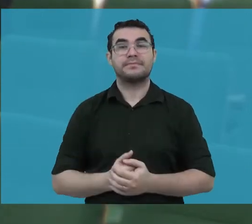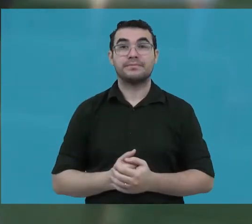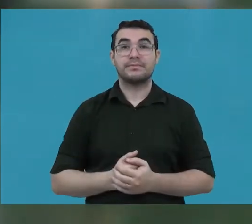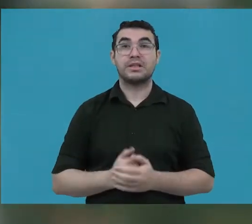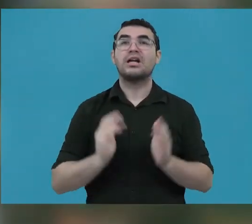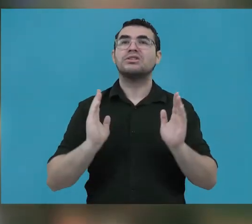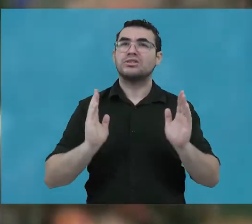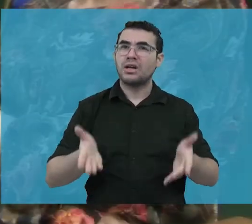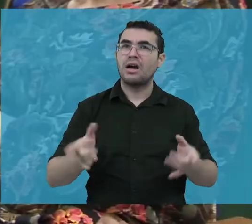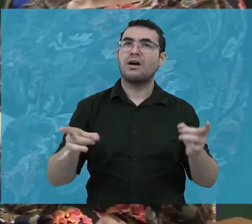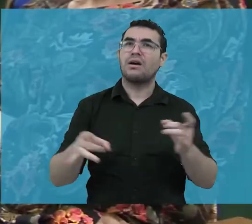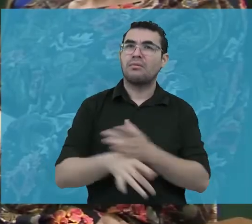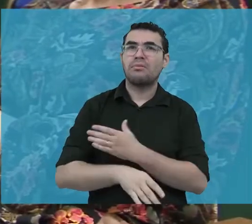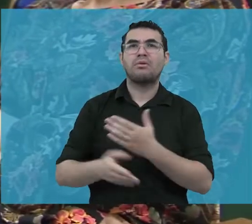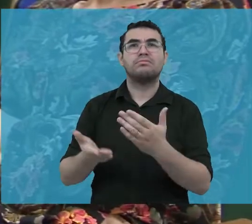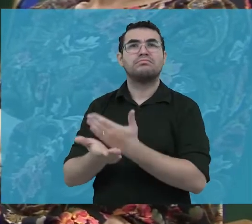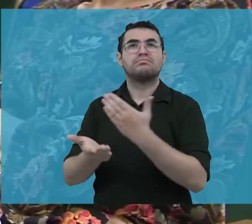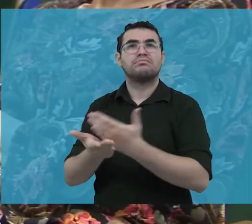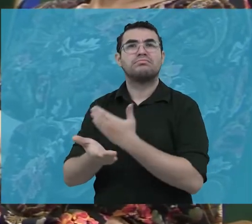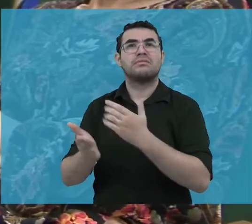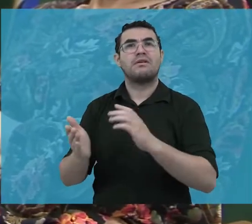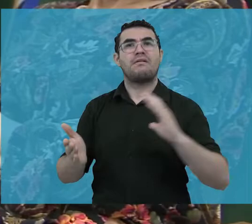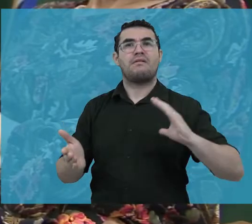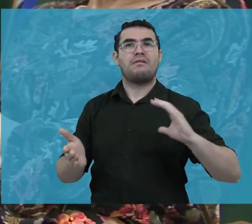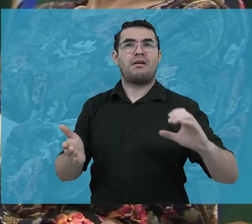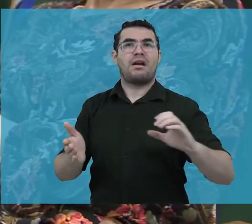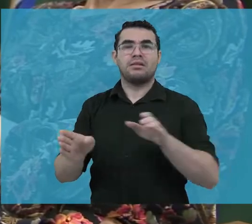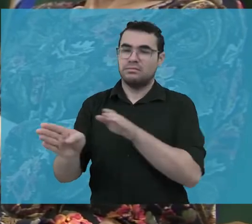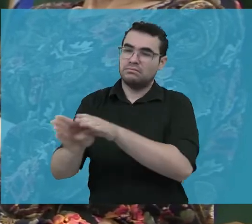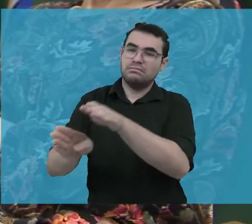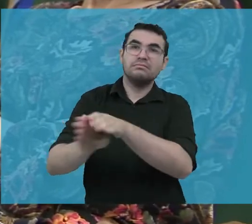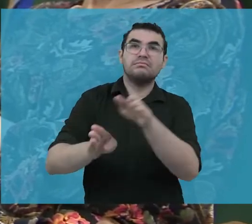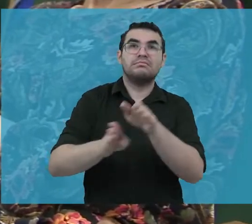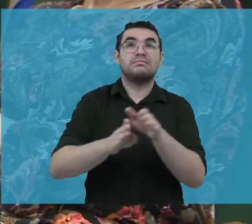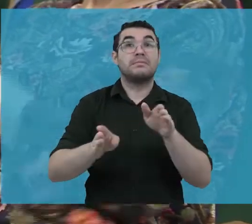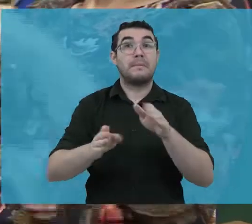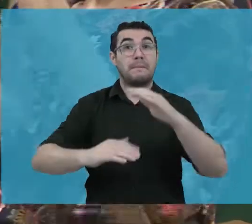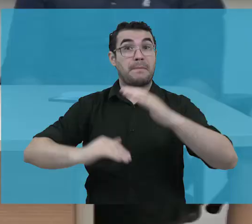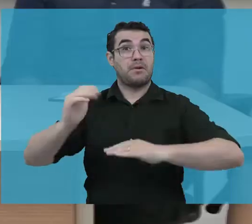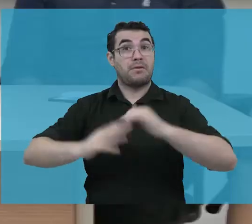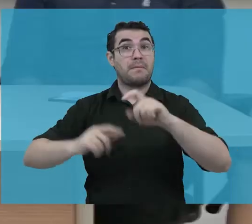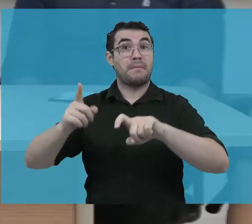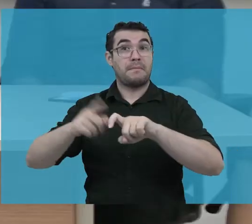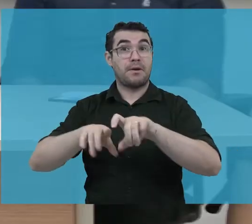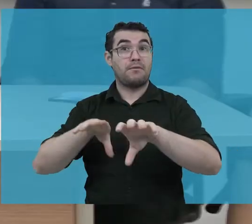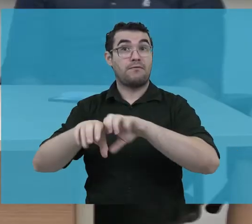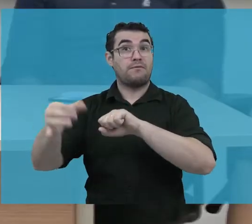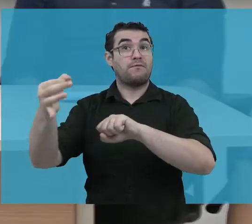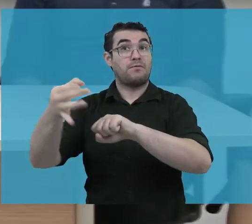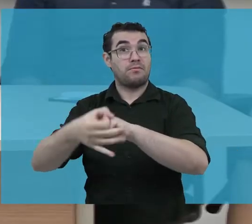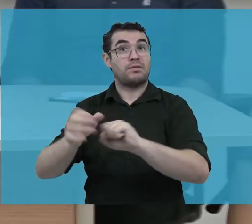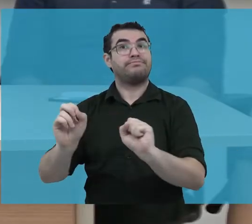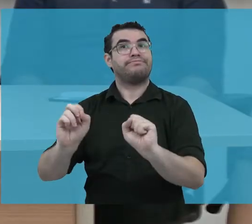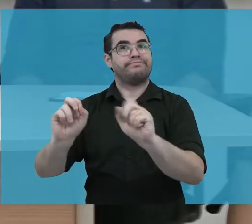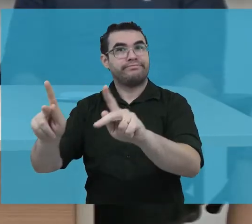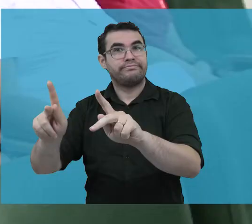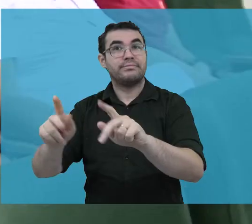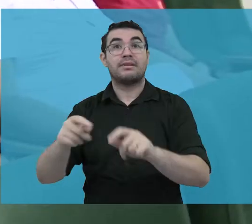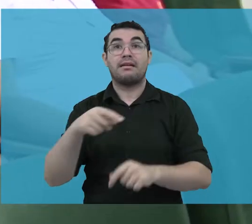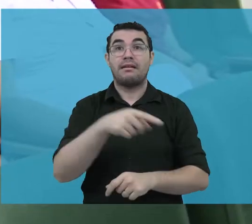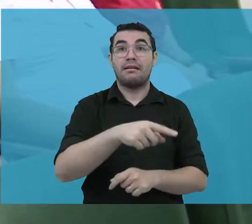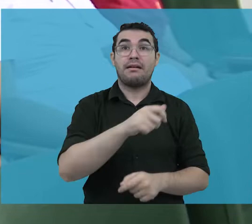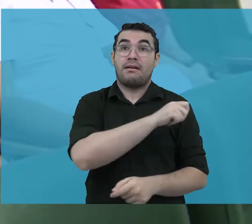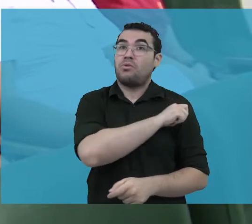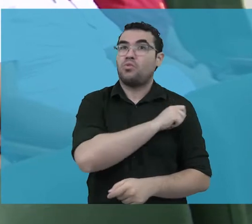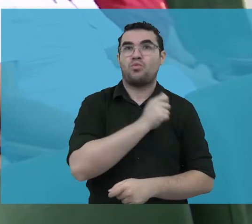hospital também. Já existem códigos de ética que regem a atuação dos médicos formados. Essa é a primeira iniciativa voltada